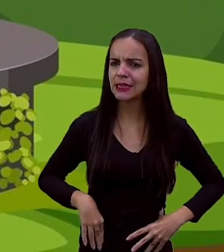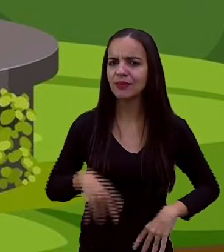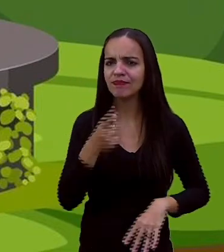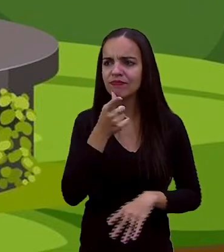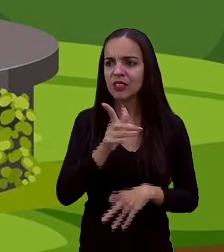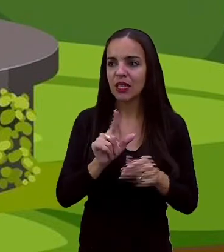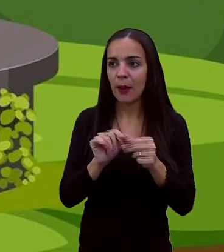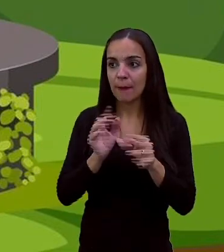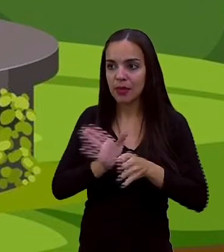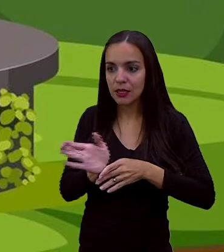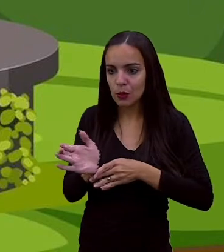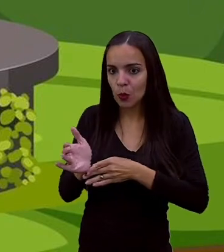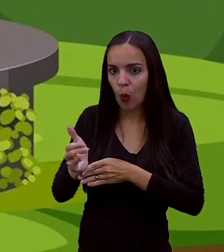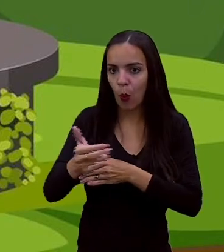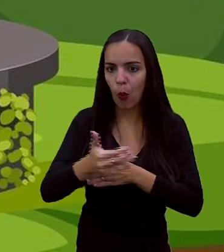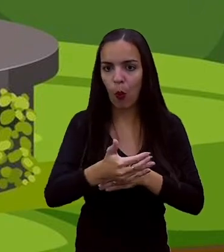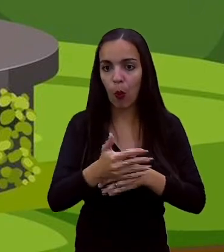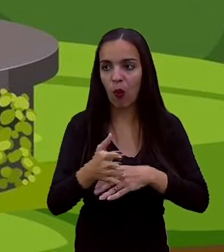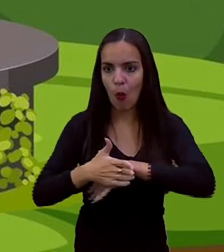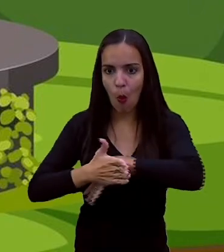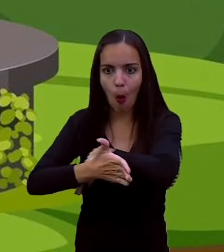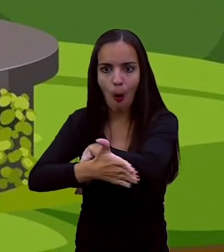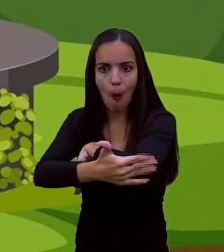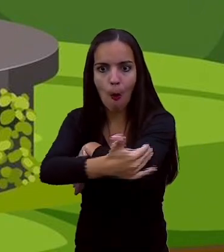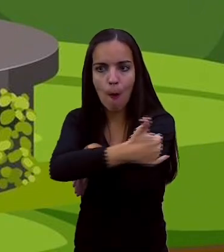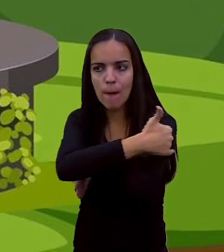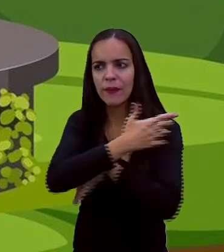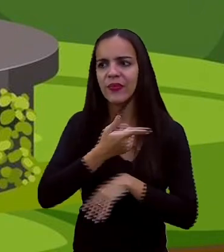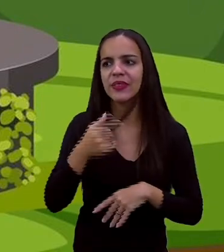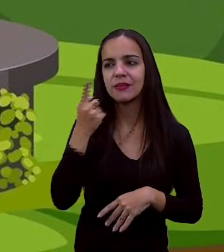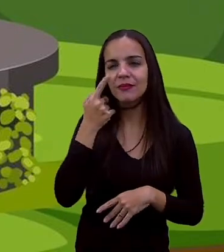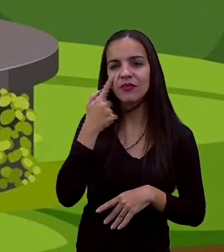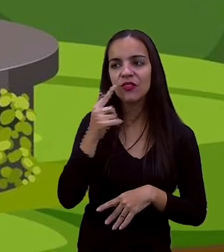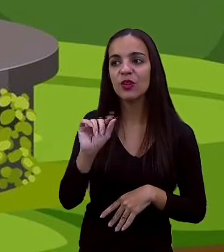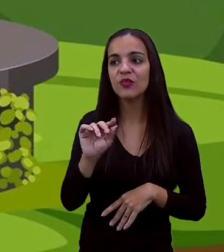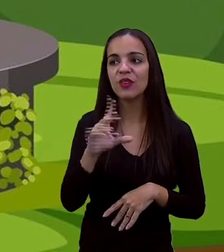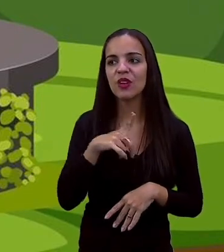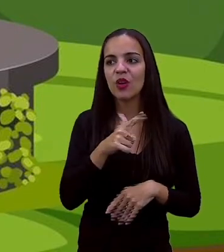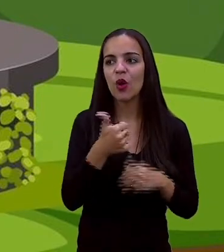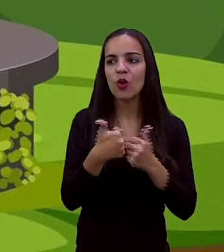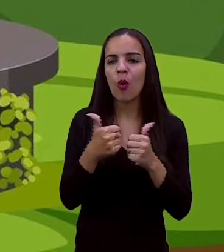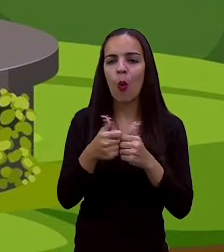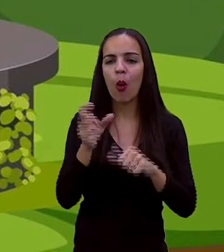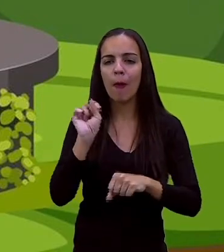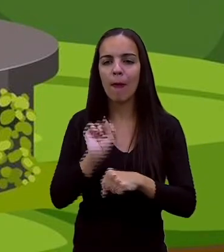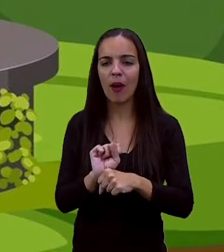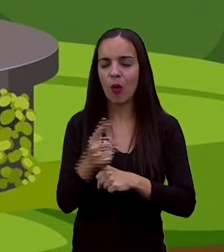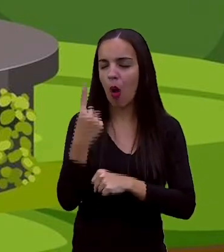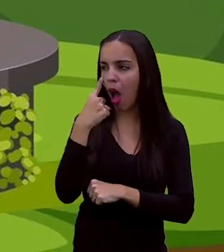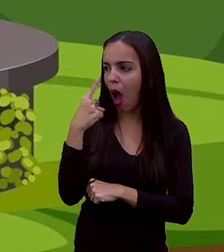inesperada da estrada, entre os arbustos, estava o chafariz, de onde